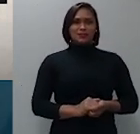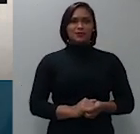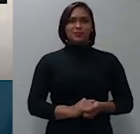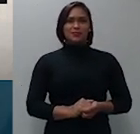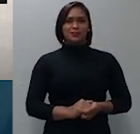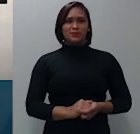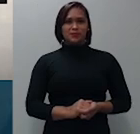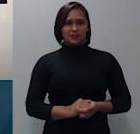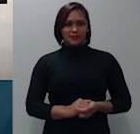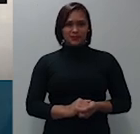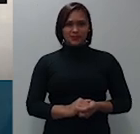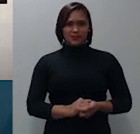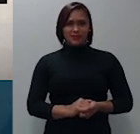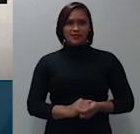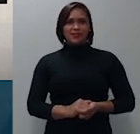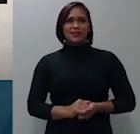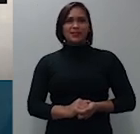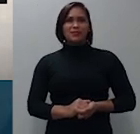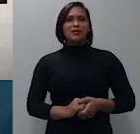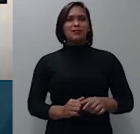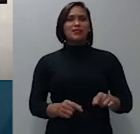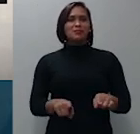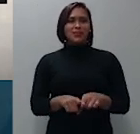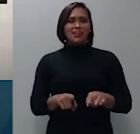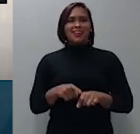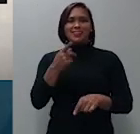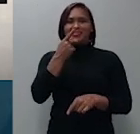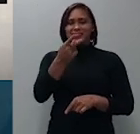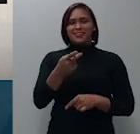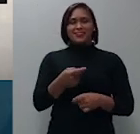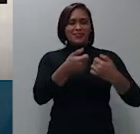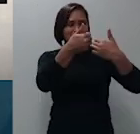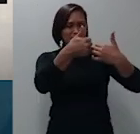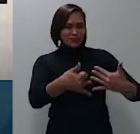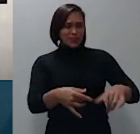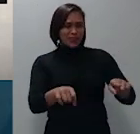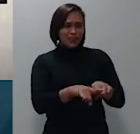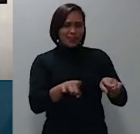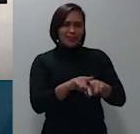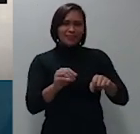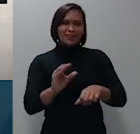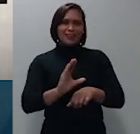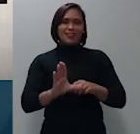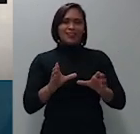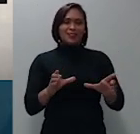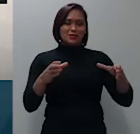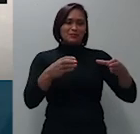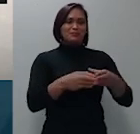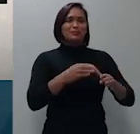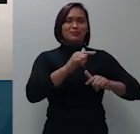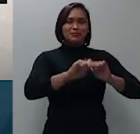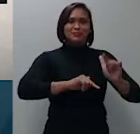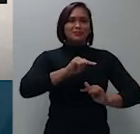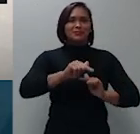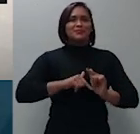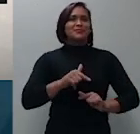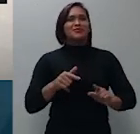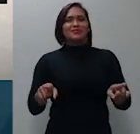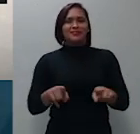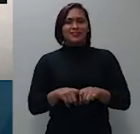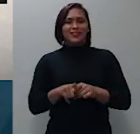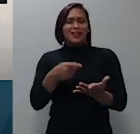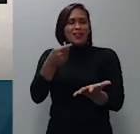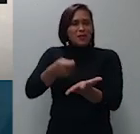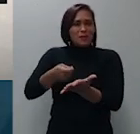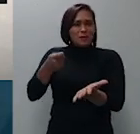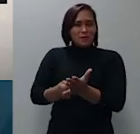dos valores restantes na classe dos créditos quirografários os quais jamais serão pagos dentro do prazo de um ano